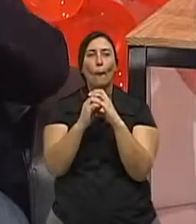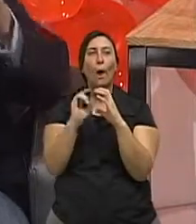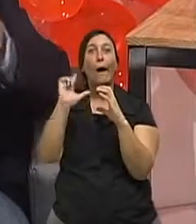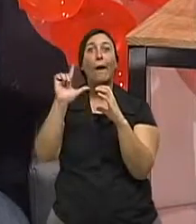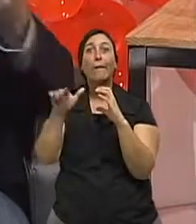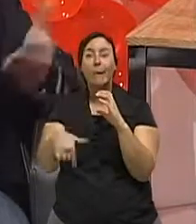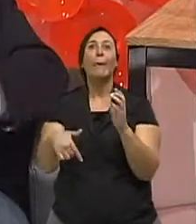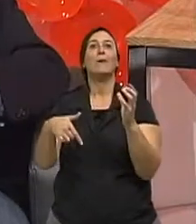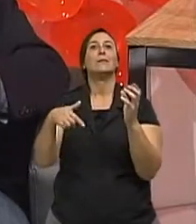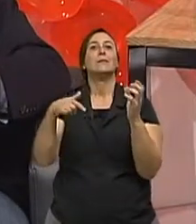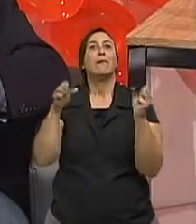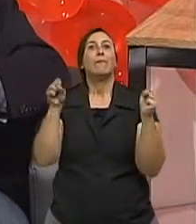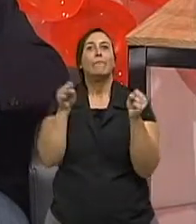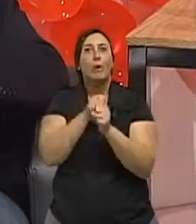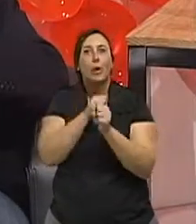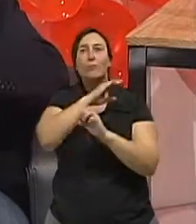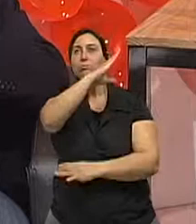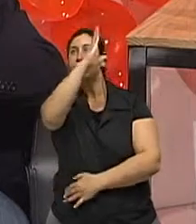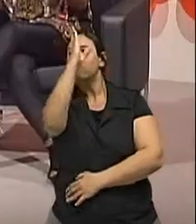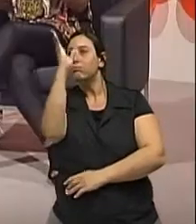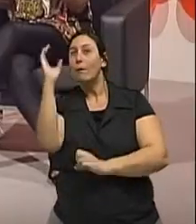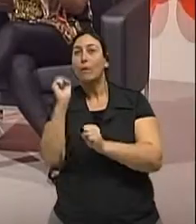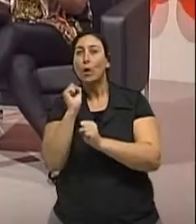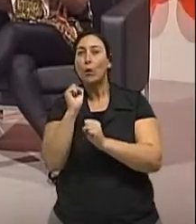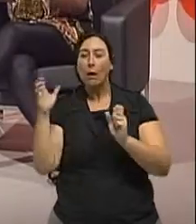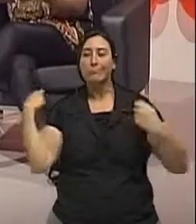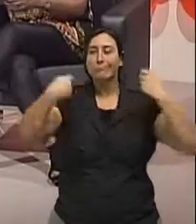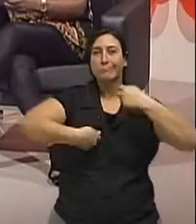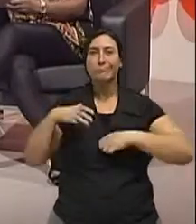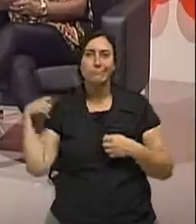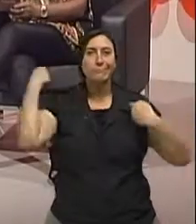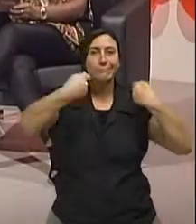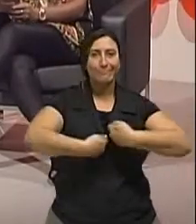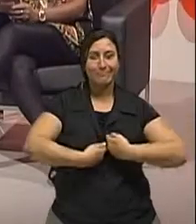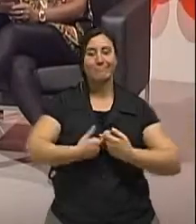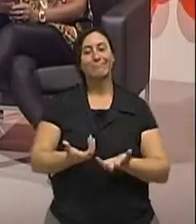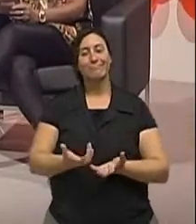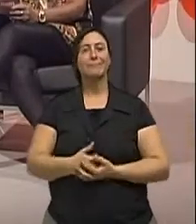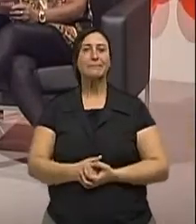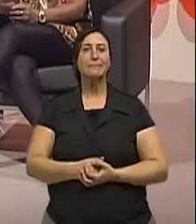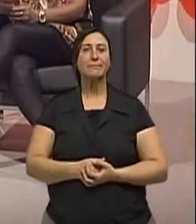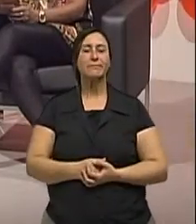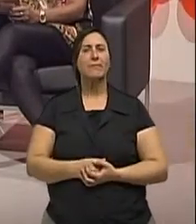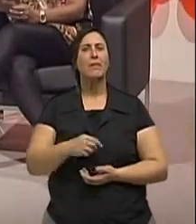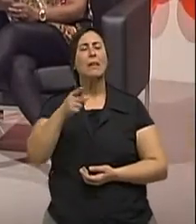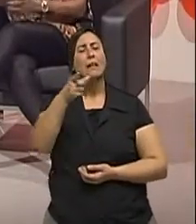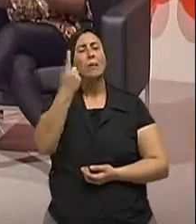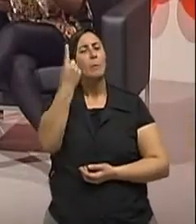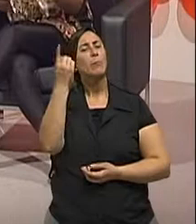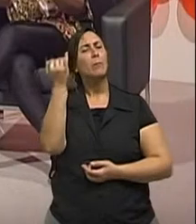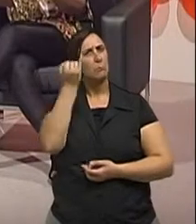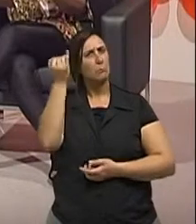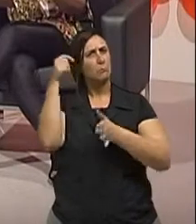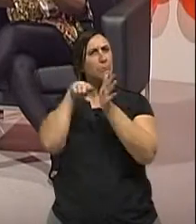escola, enfim. Põe de novo. Põe de novo. Ah, ok. Doutor, eu quero saber ainda uma pergunta importante, porque tem muitos,